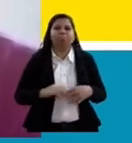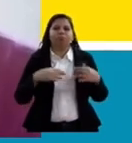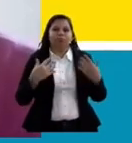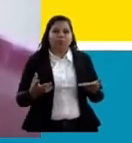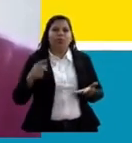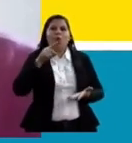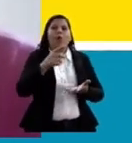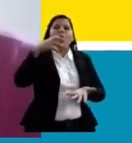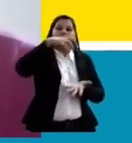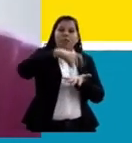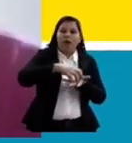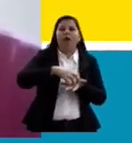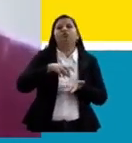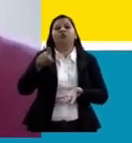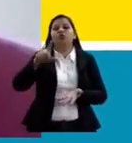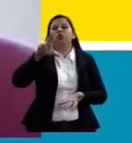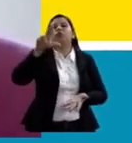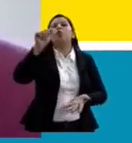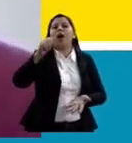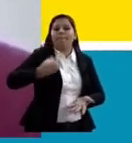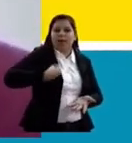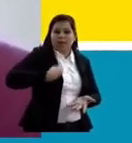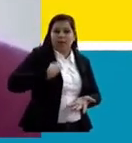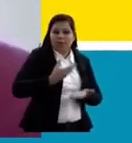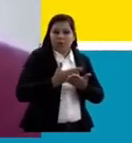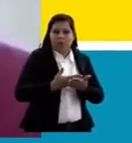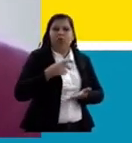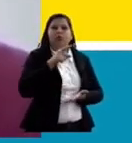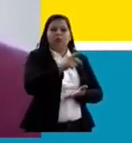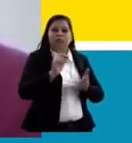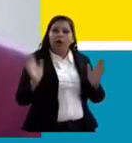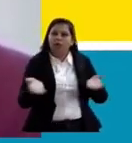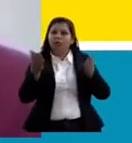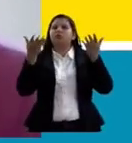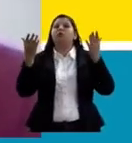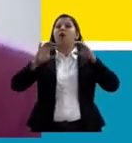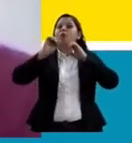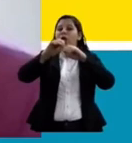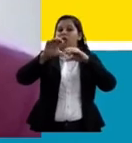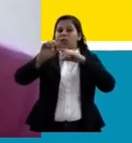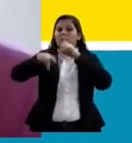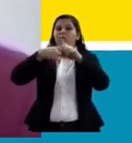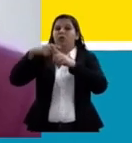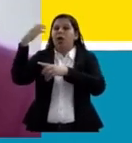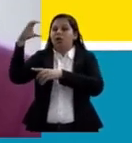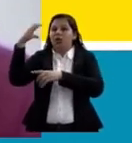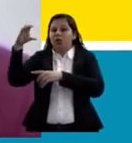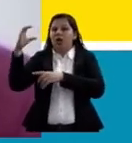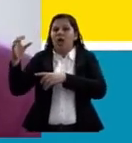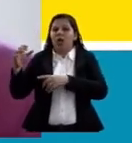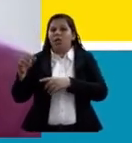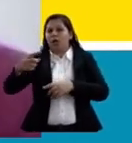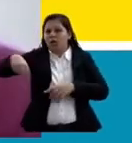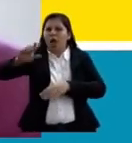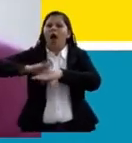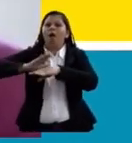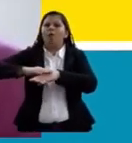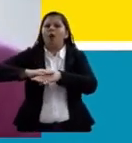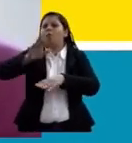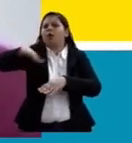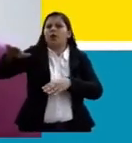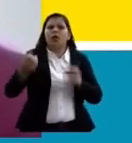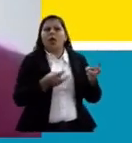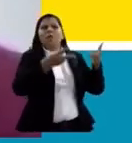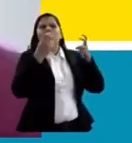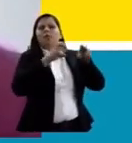unidade que a gente faz parte, ao incentivar o ensino e a ciência e a percepção das desigualdades sociais, é um